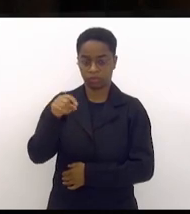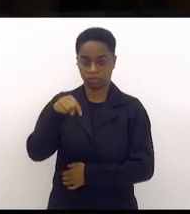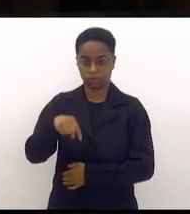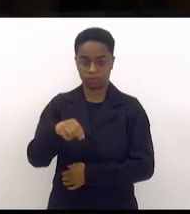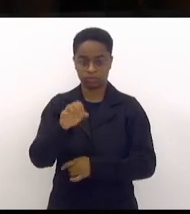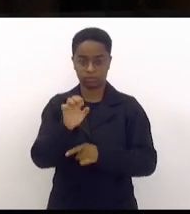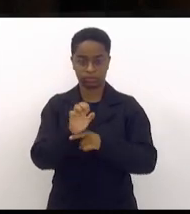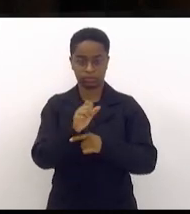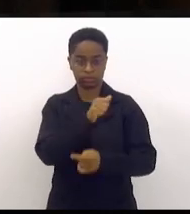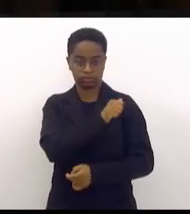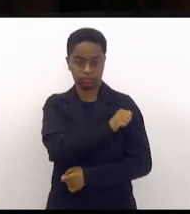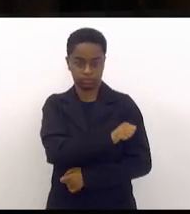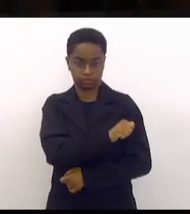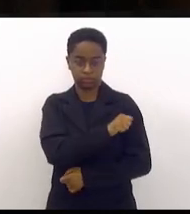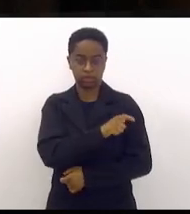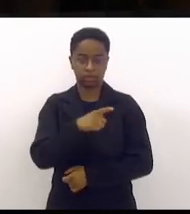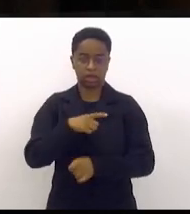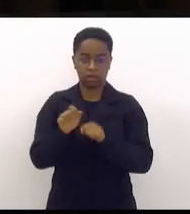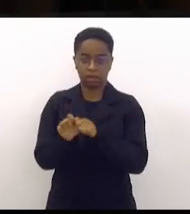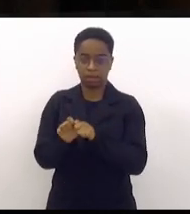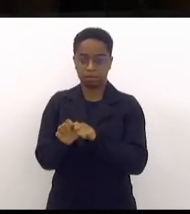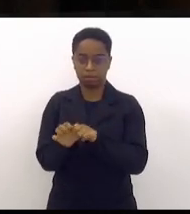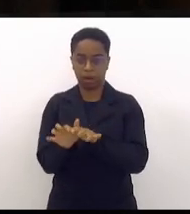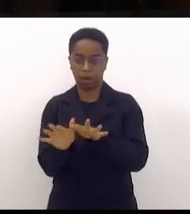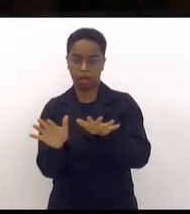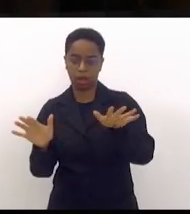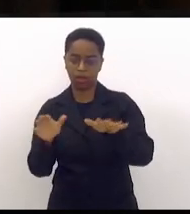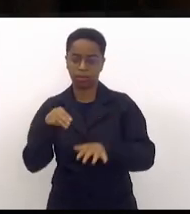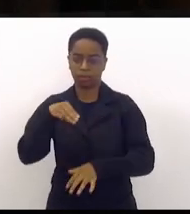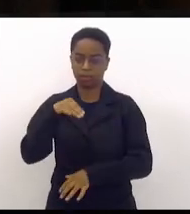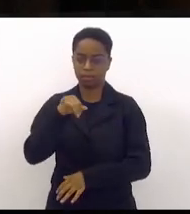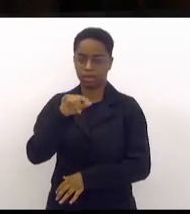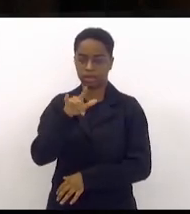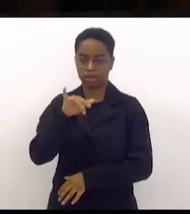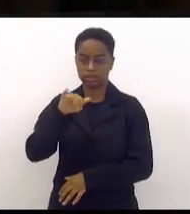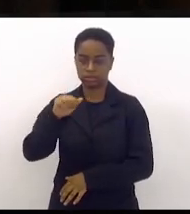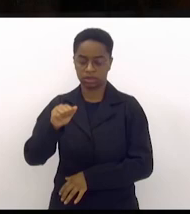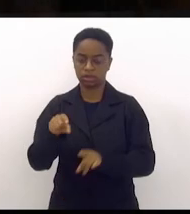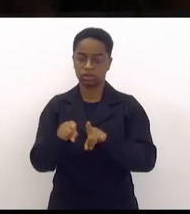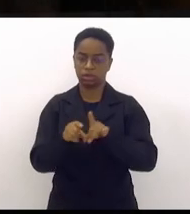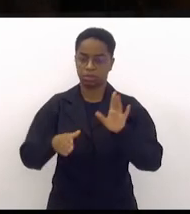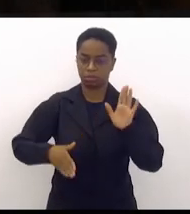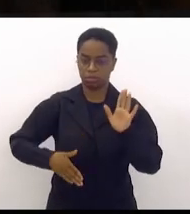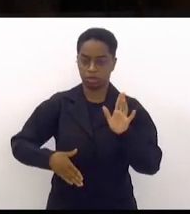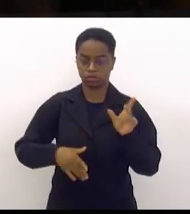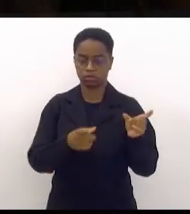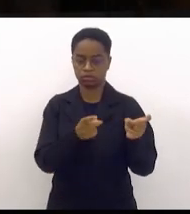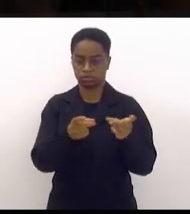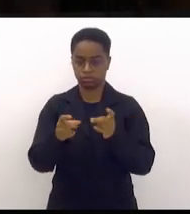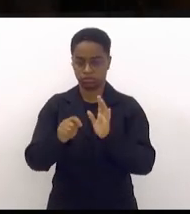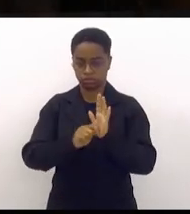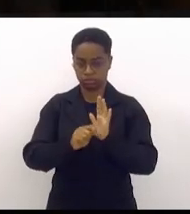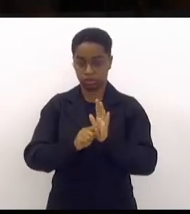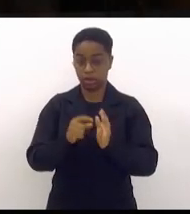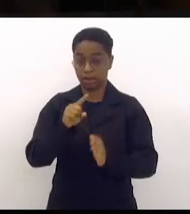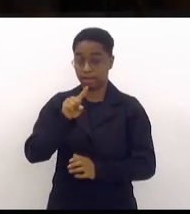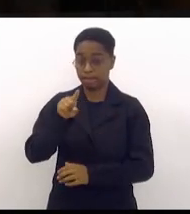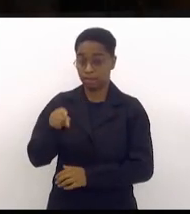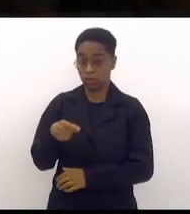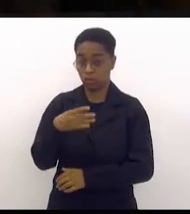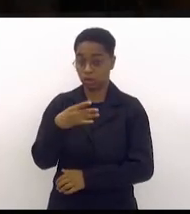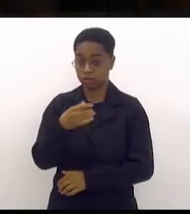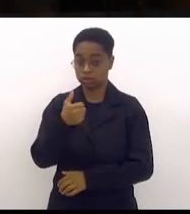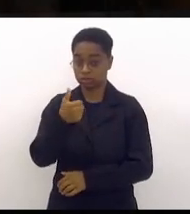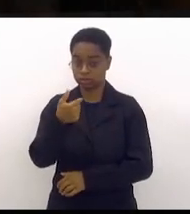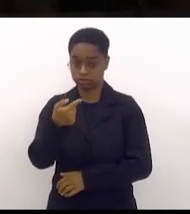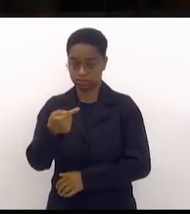estão dominadas por milícias e narcotraficantes. 1.417,